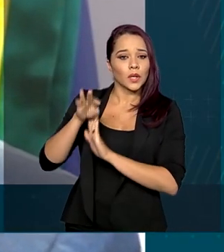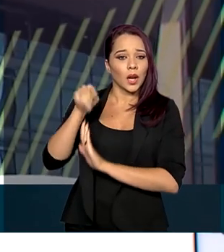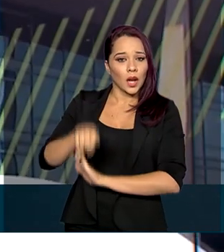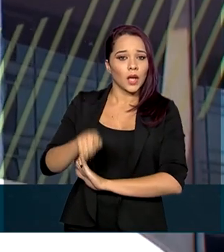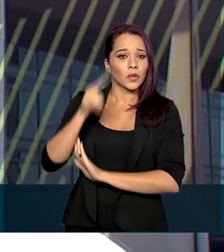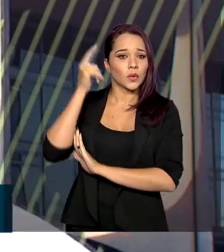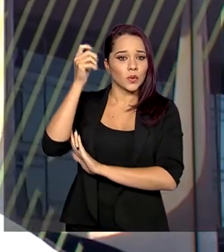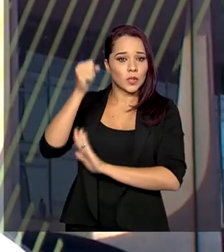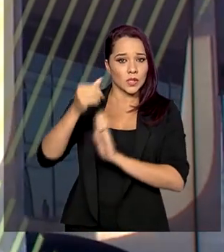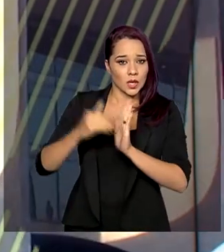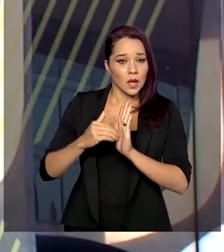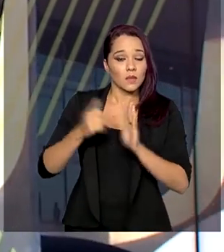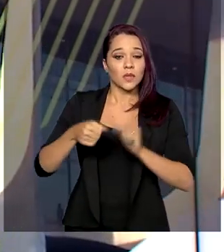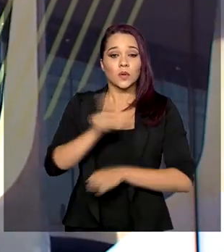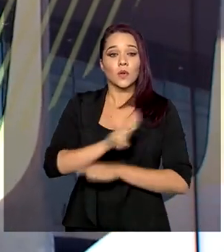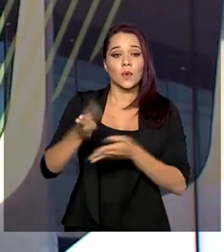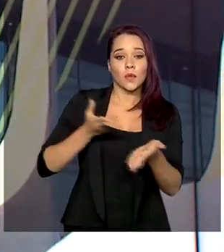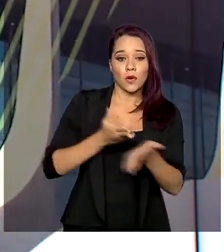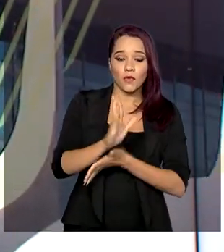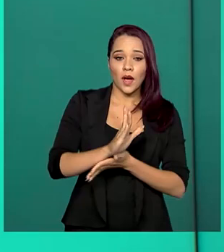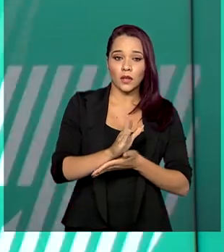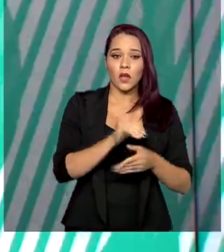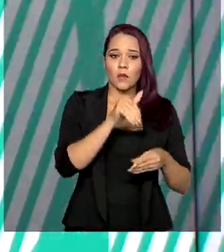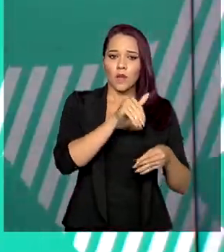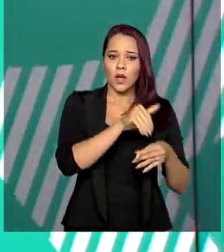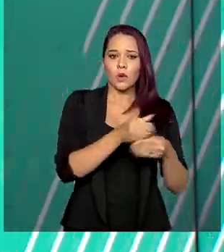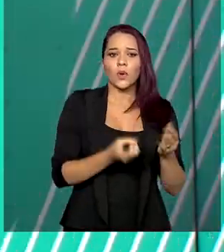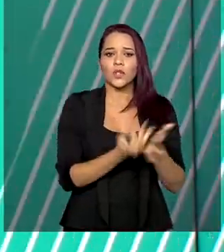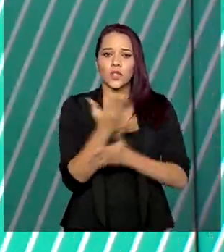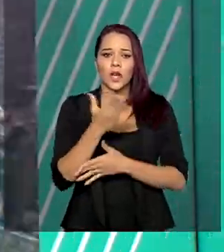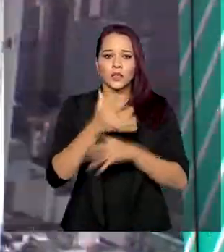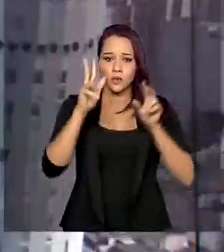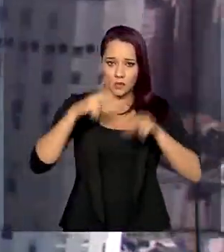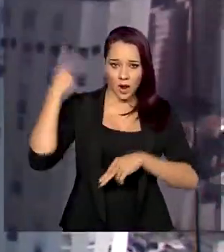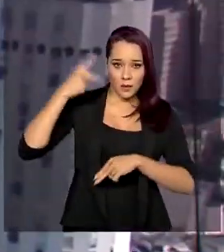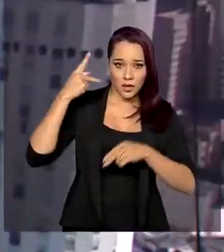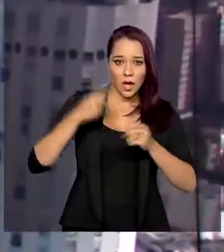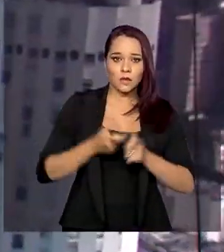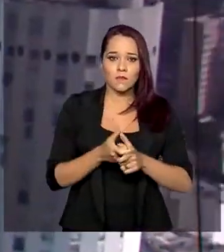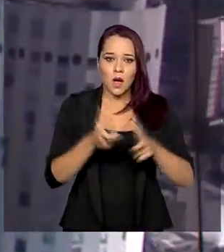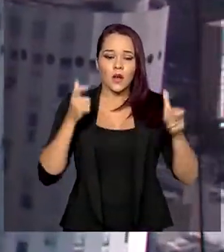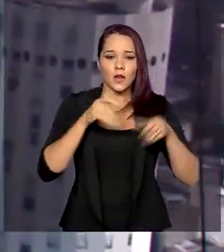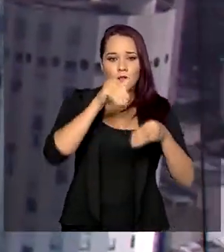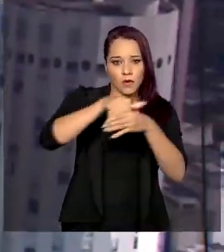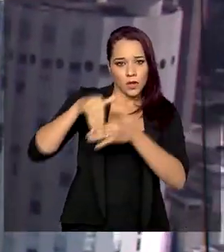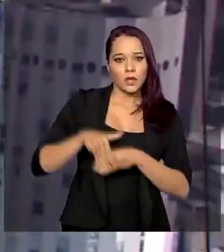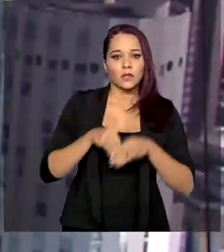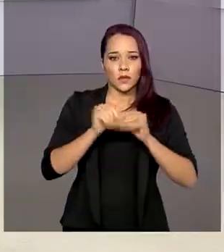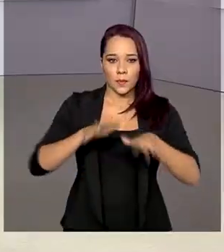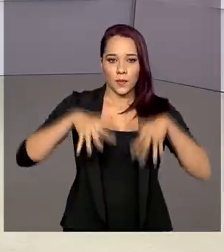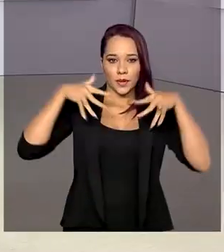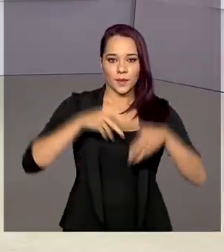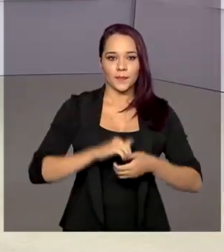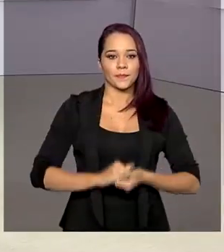e precisa ter o nome aprovado pela maioria absoluta dos parlamentares em votação no plenário.